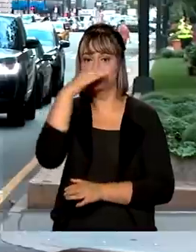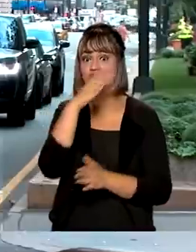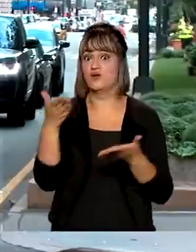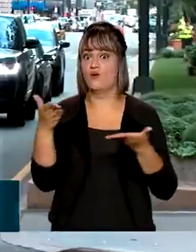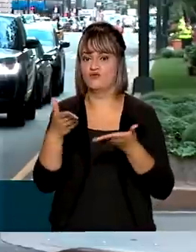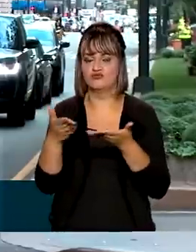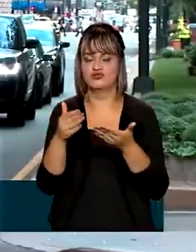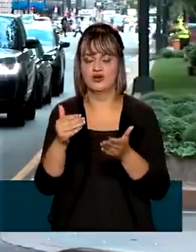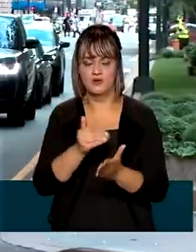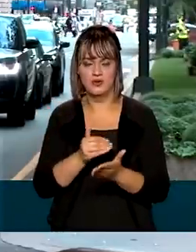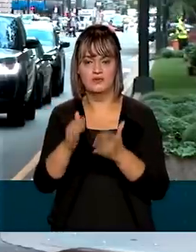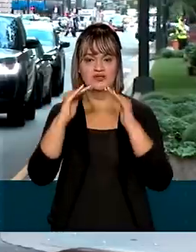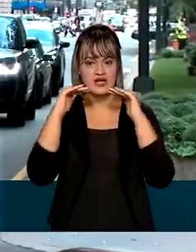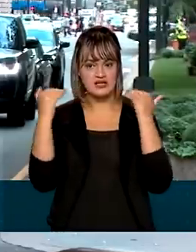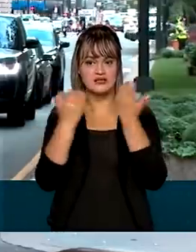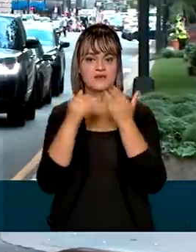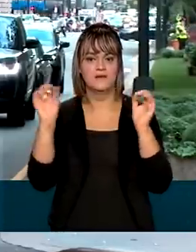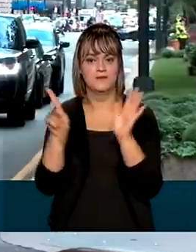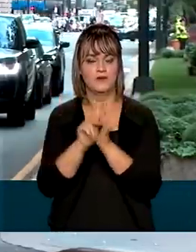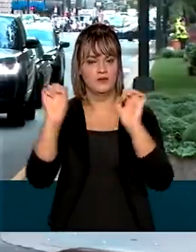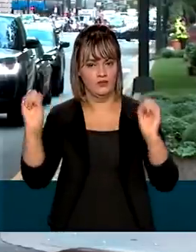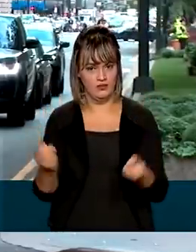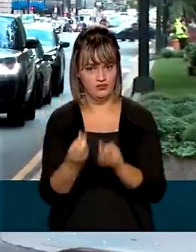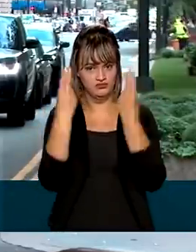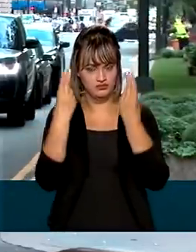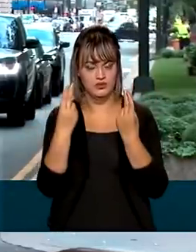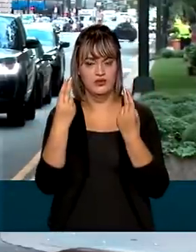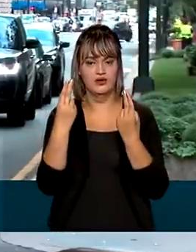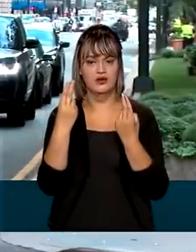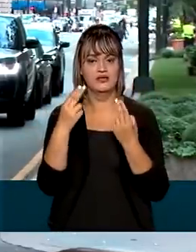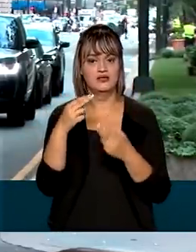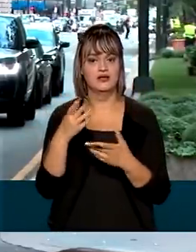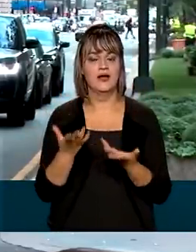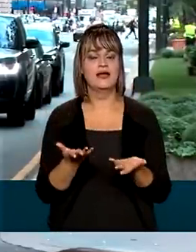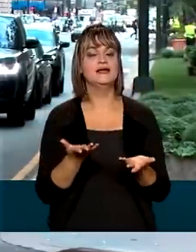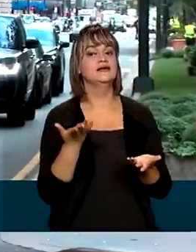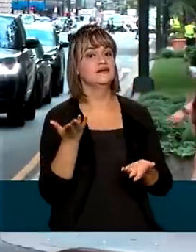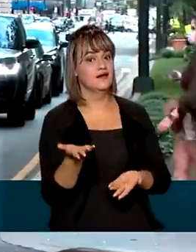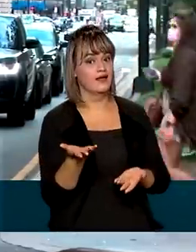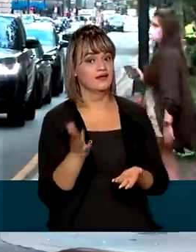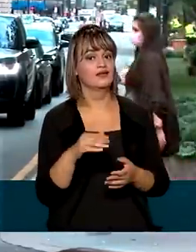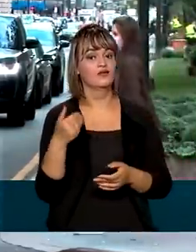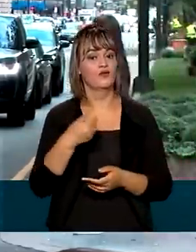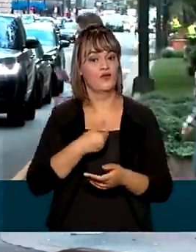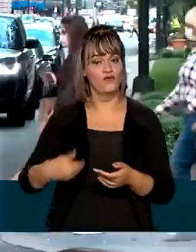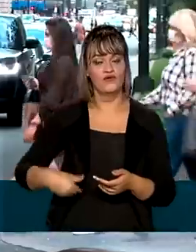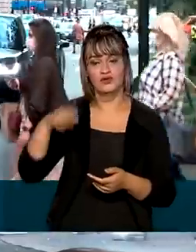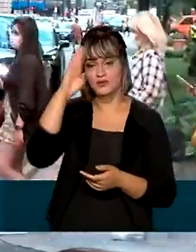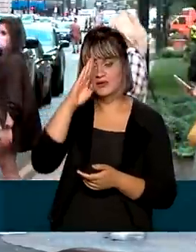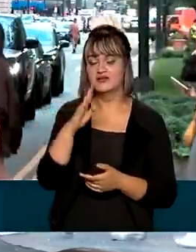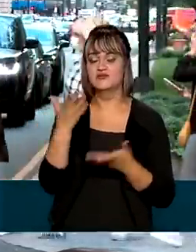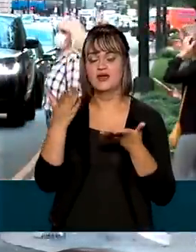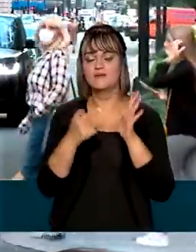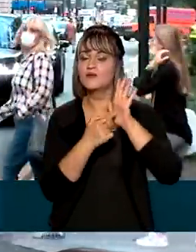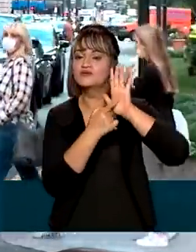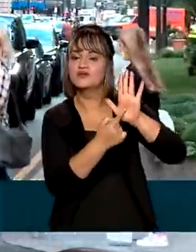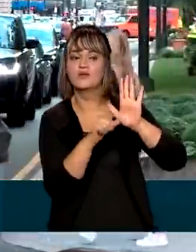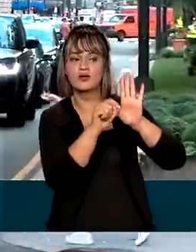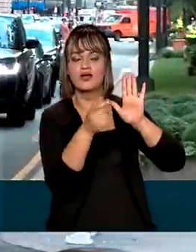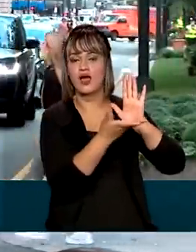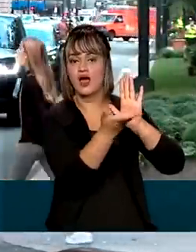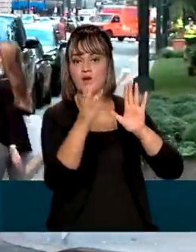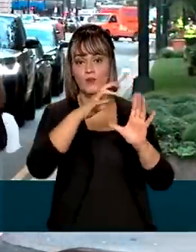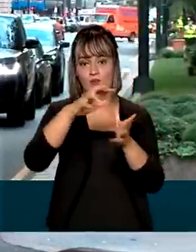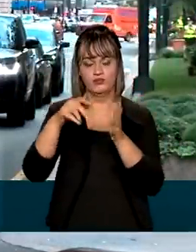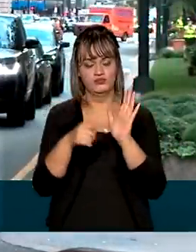na Assembleia Geral da Organização das Nações Unidas nesta terça. O governo brasileiro quer mostrar ao mundo